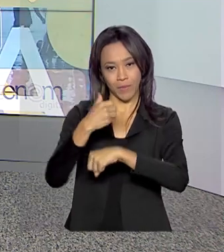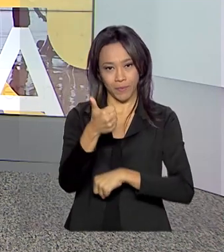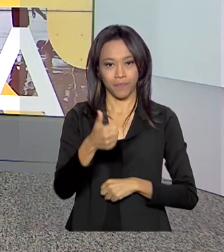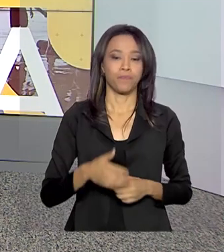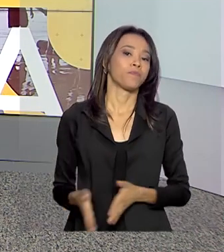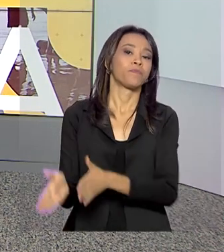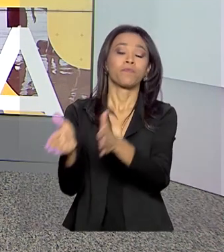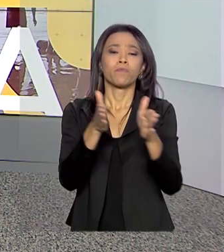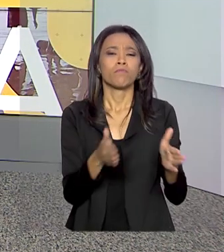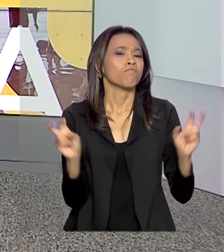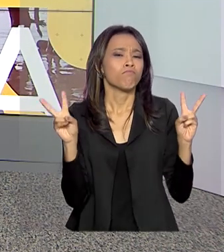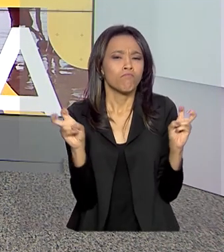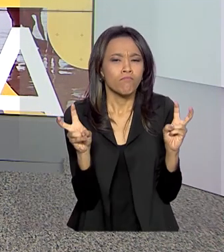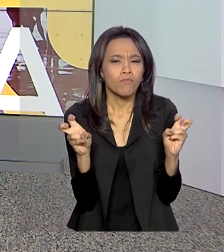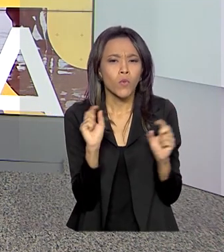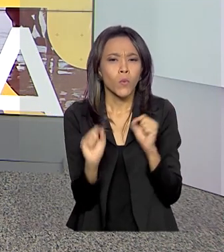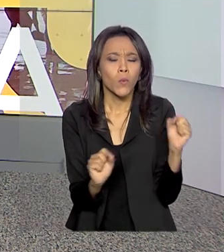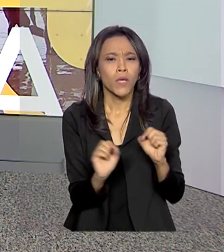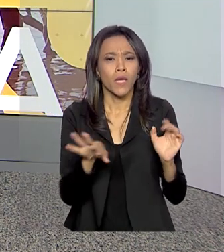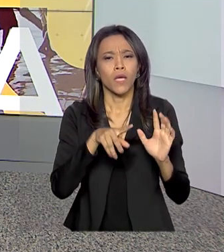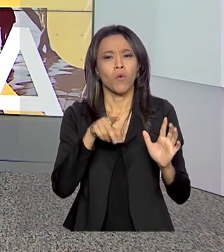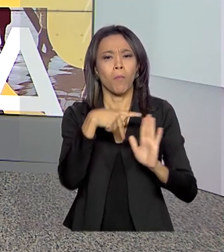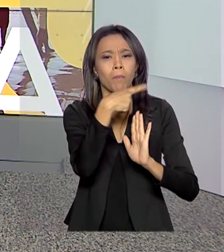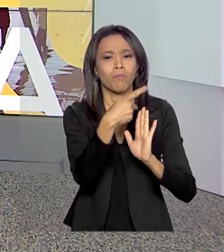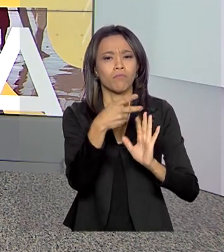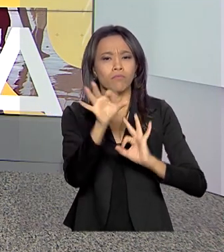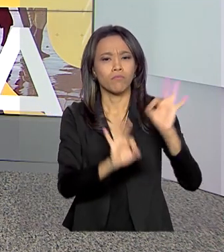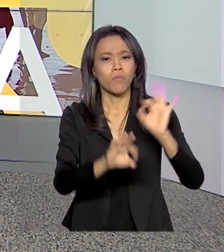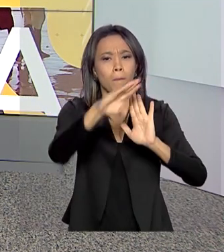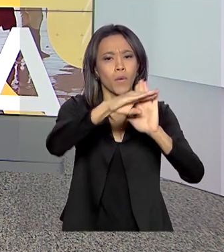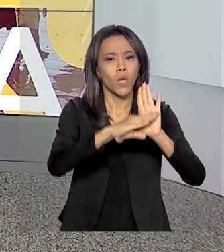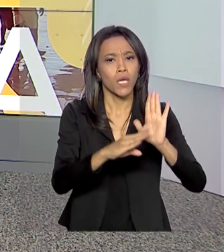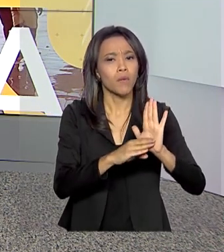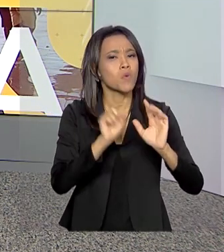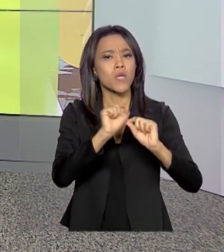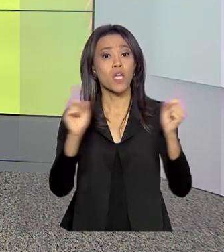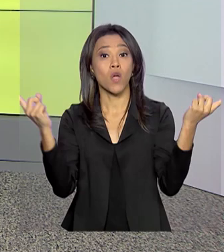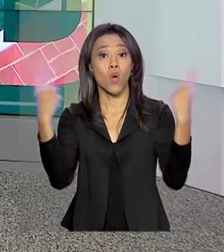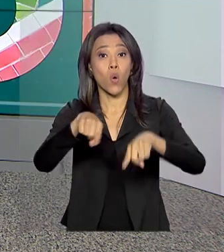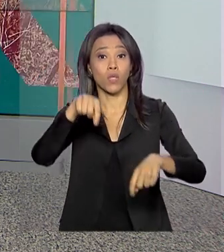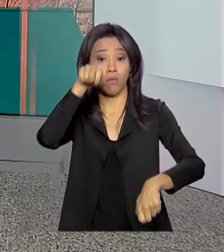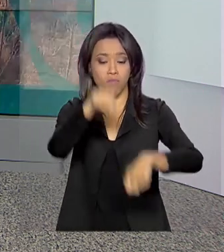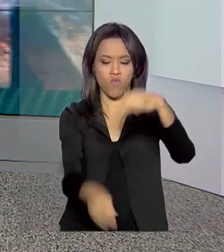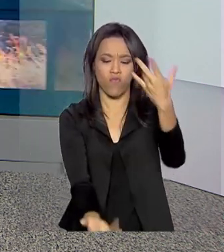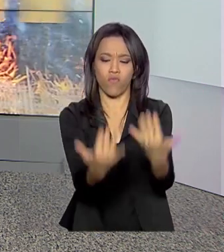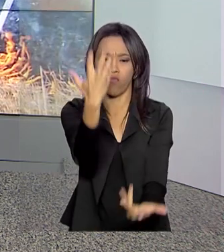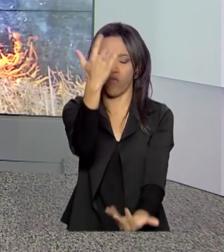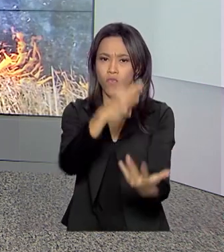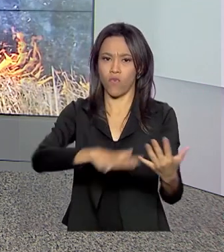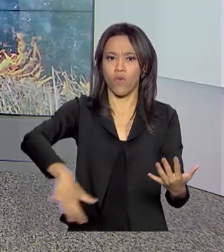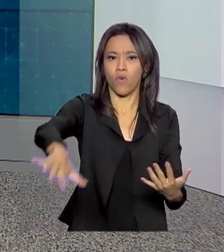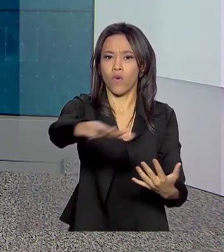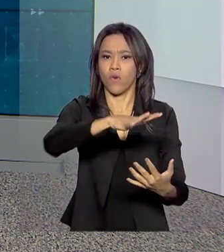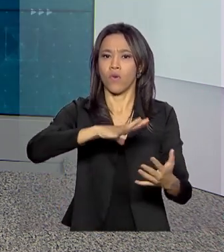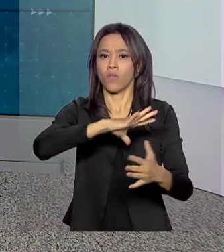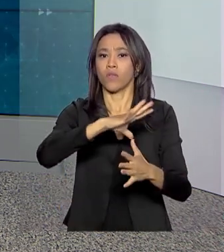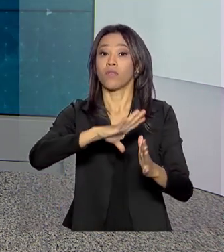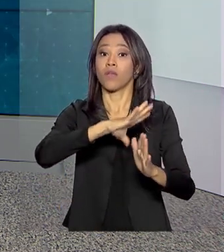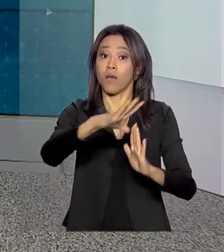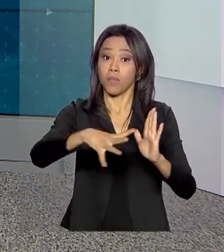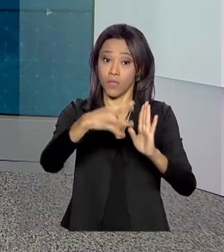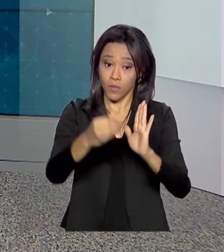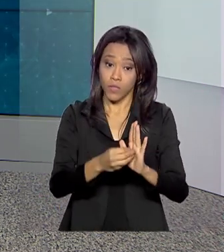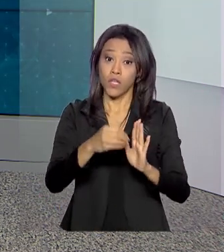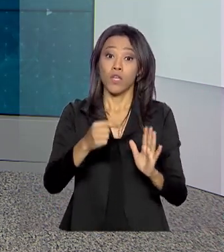Vamos falar agora da Operação Verde Brasil de combate às queimadas na Amazônia. De 24 de agosto a 24 de